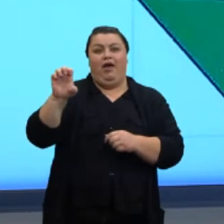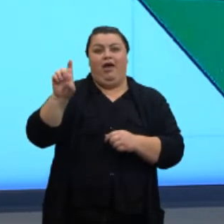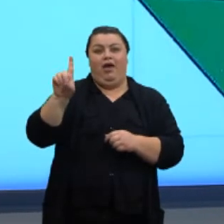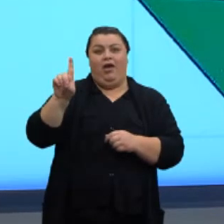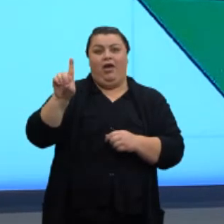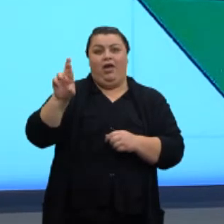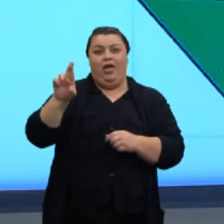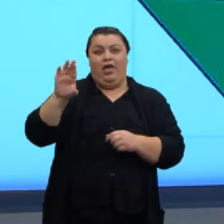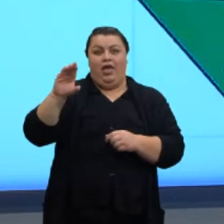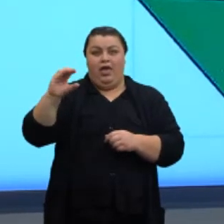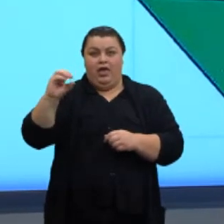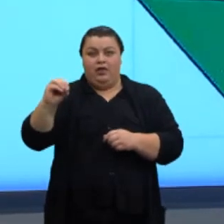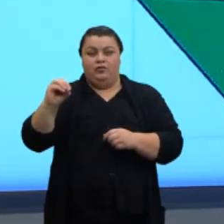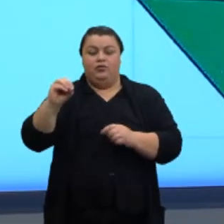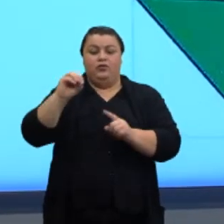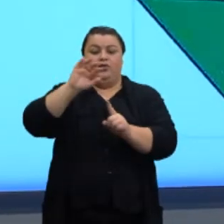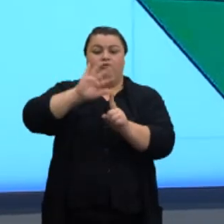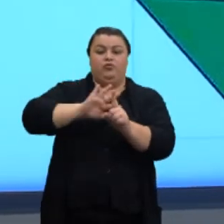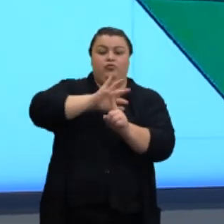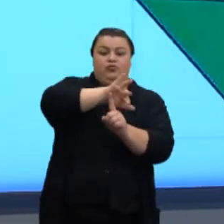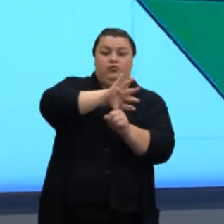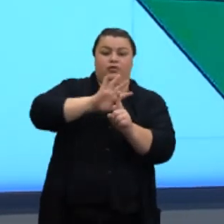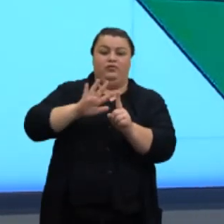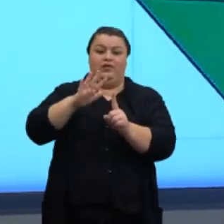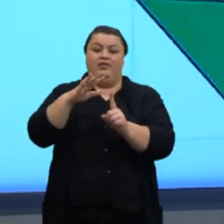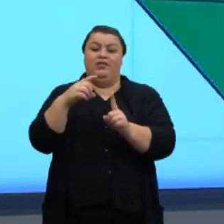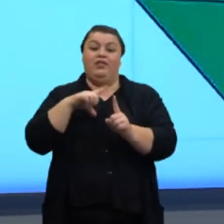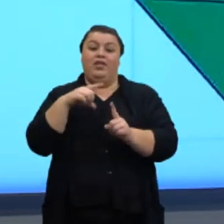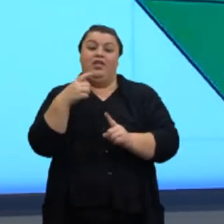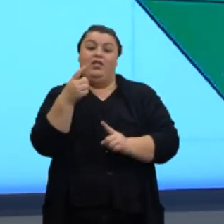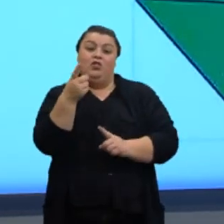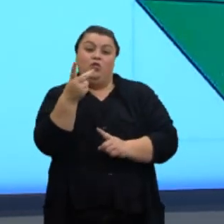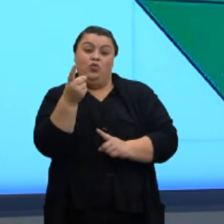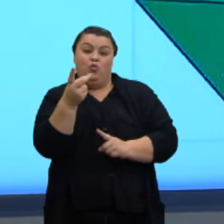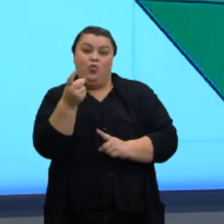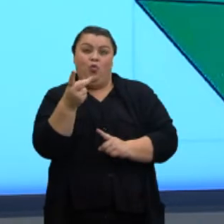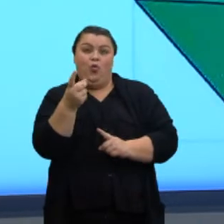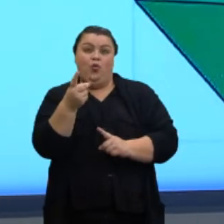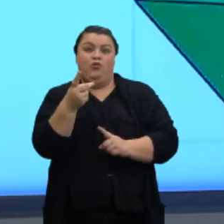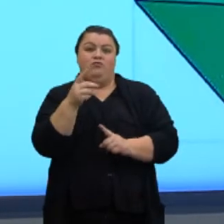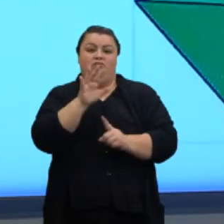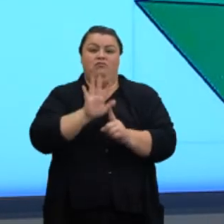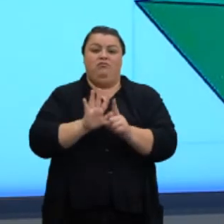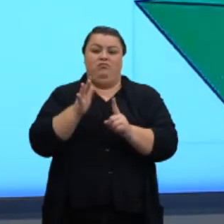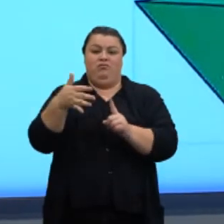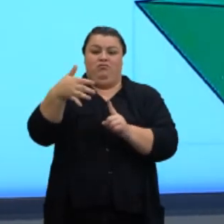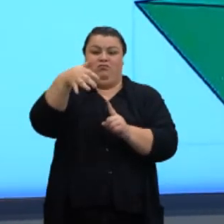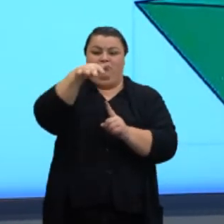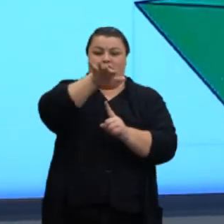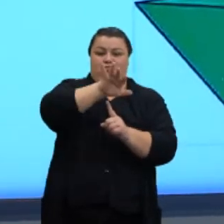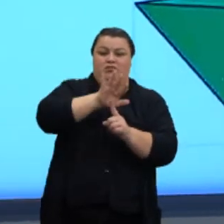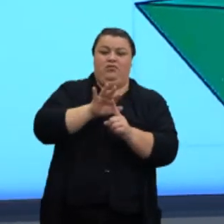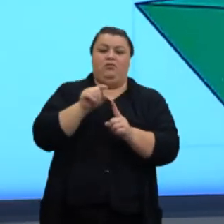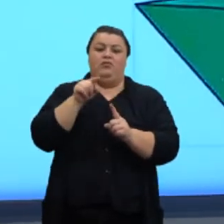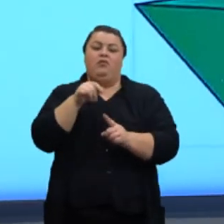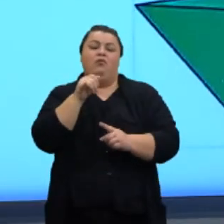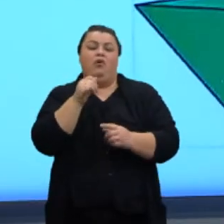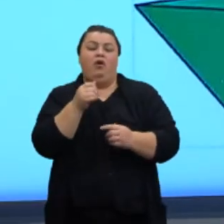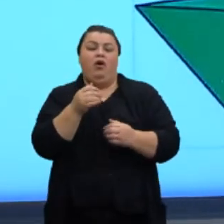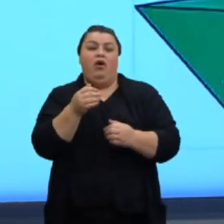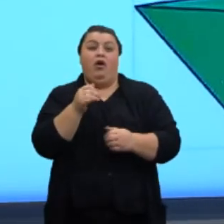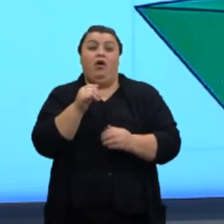pentágonos. São doze faces pentagonais. Então, alguns exemplos